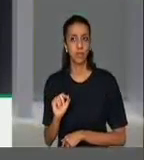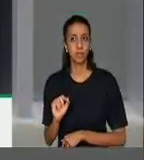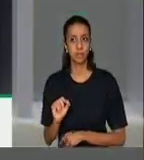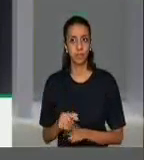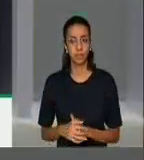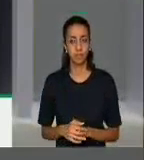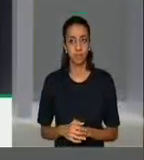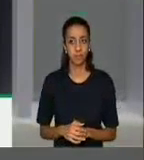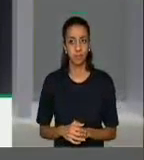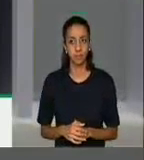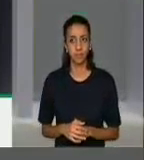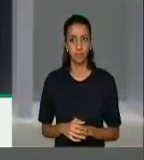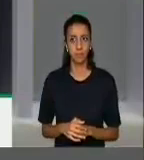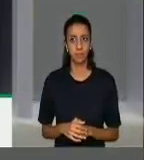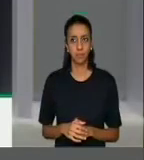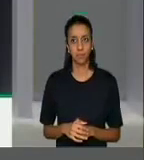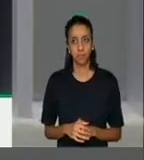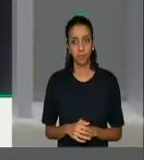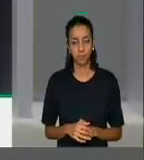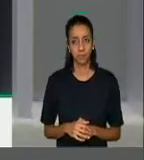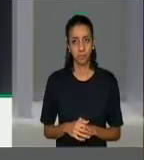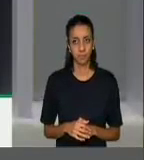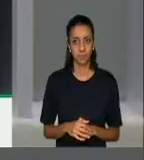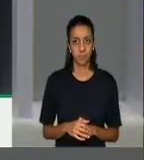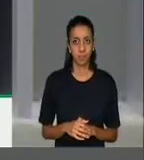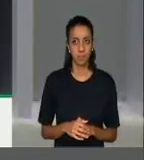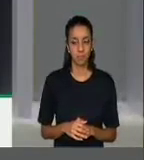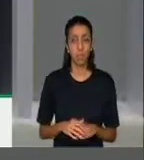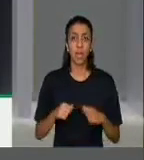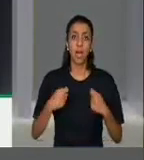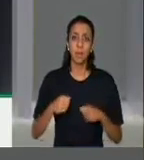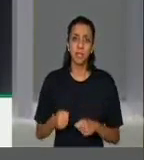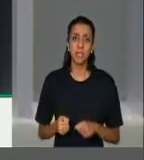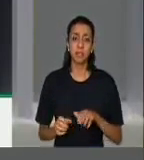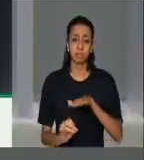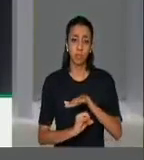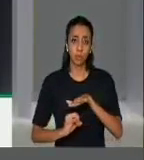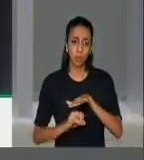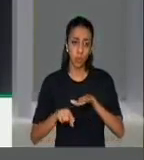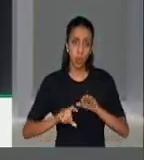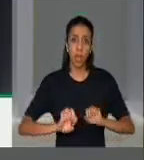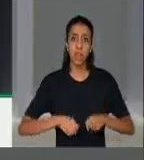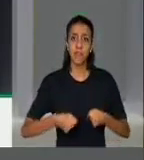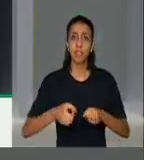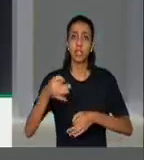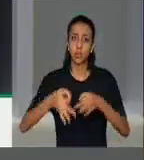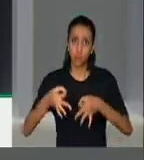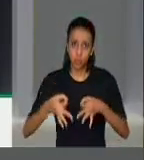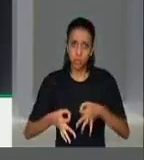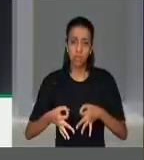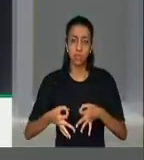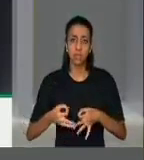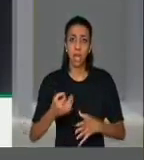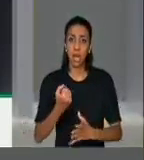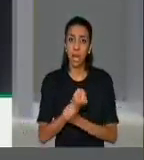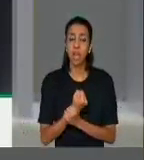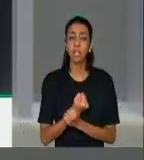e a manutenção de instituições que defende a justiça e garante o acesso